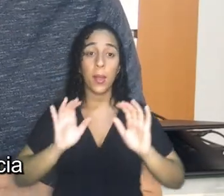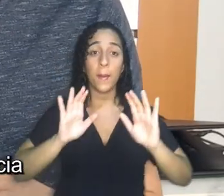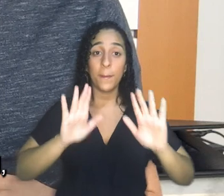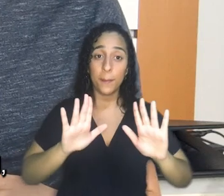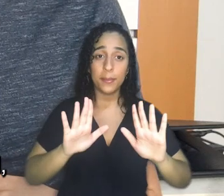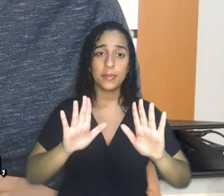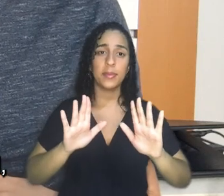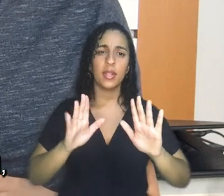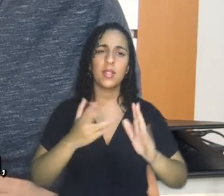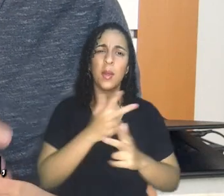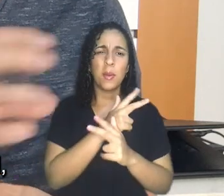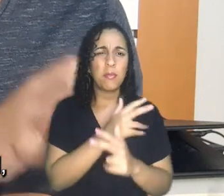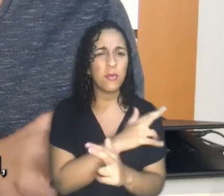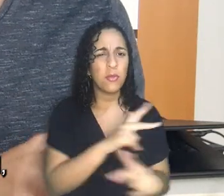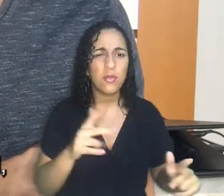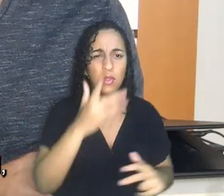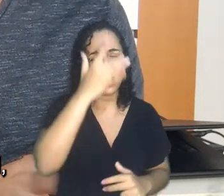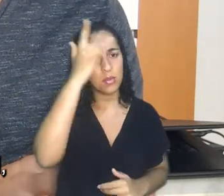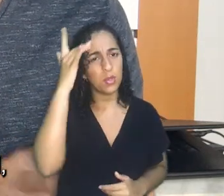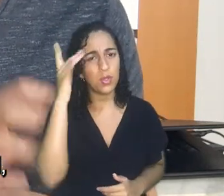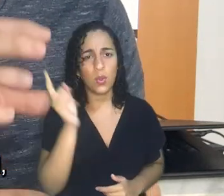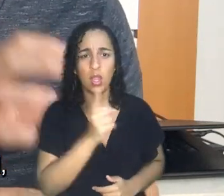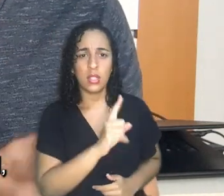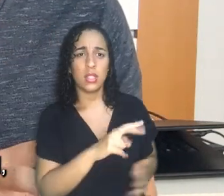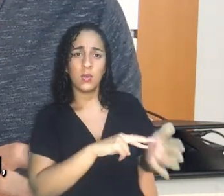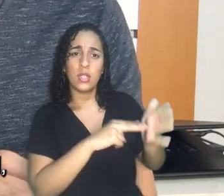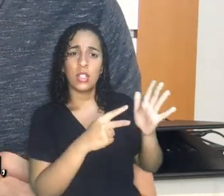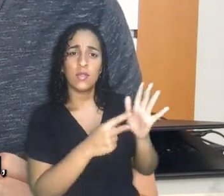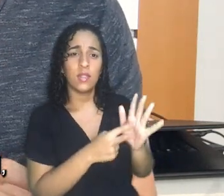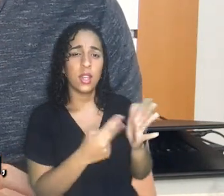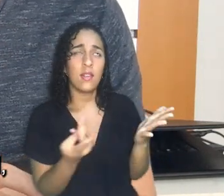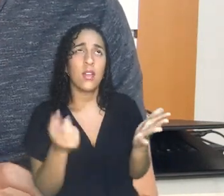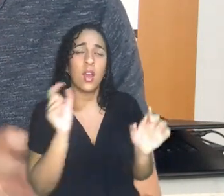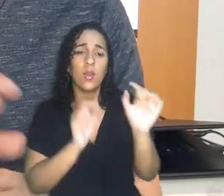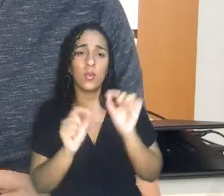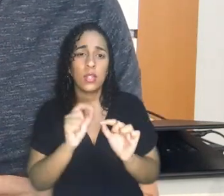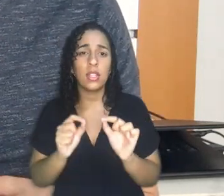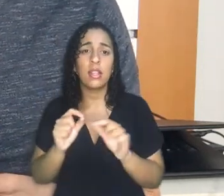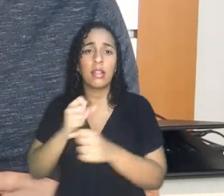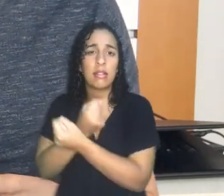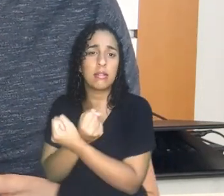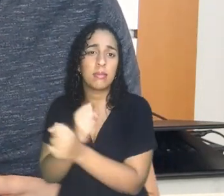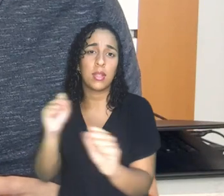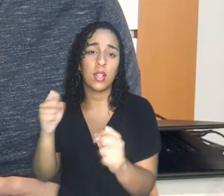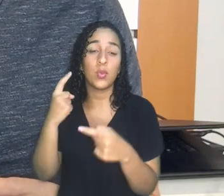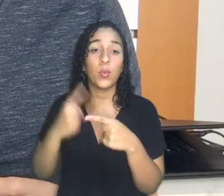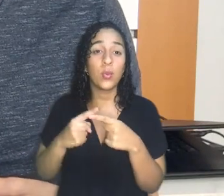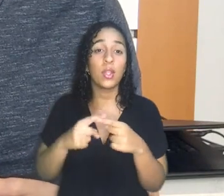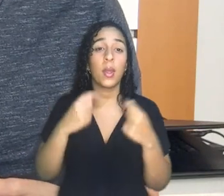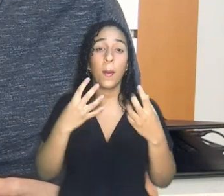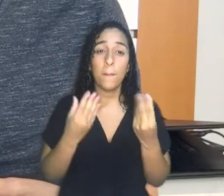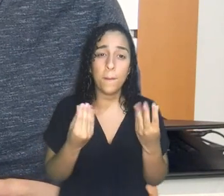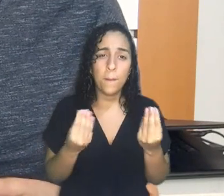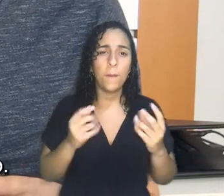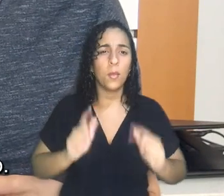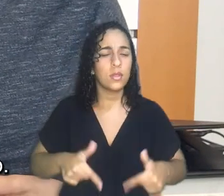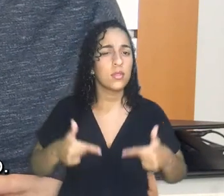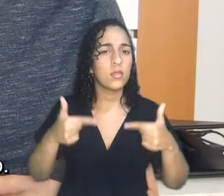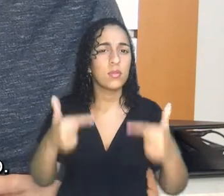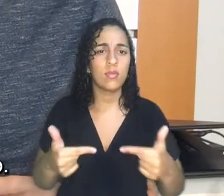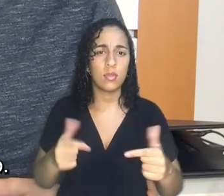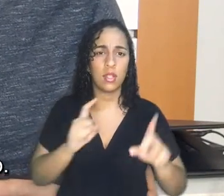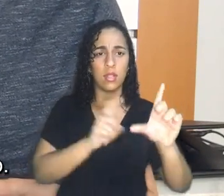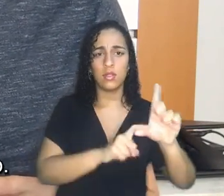independência, para muitos, não significava ver a liberdade universal, porque muitos que batalharam pela independência do Brasil,